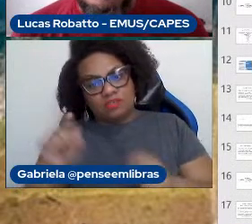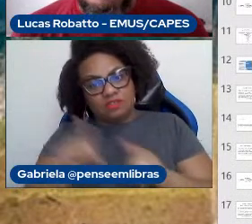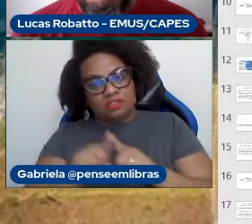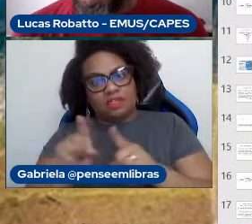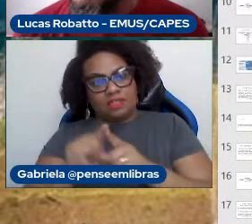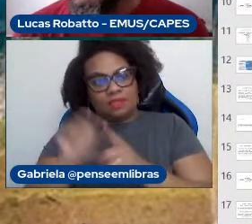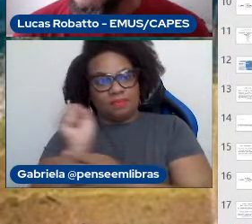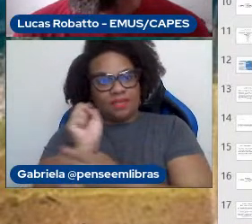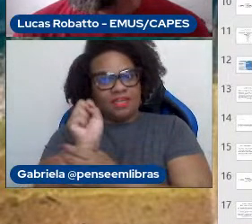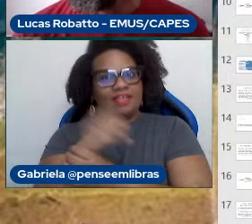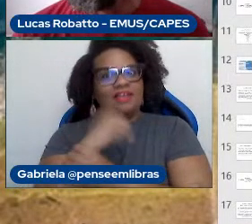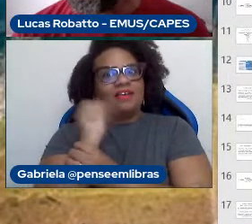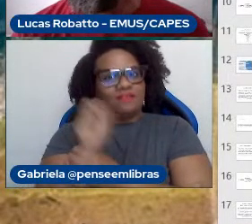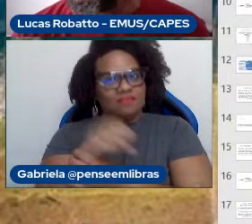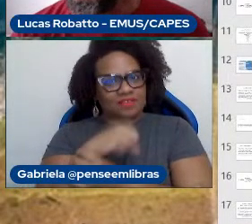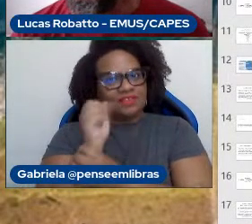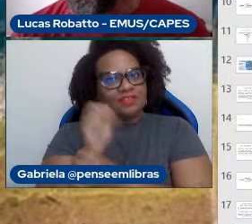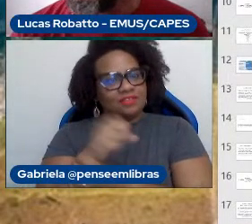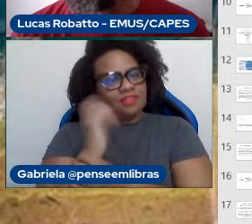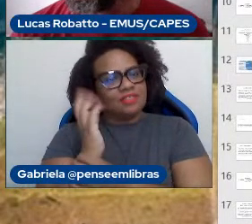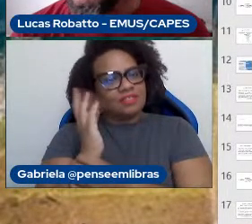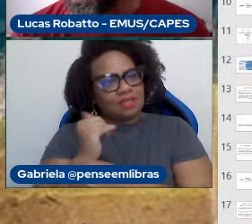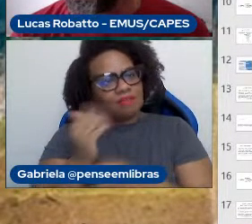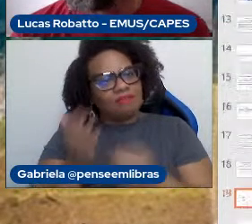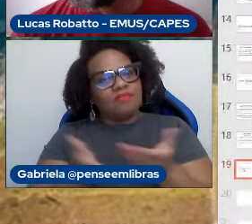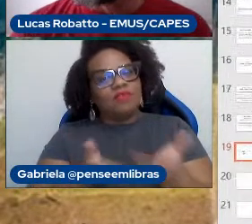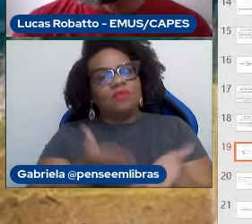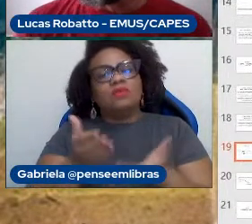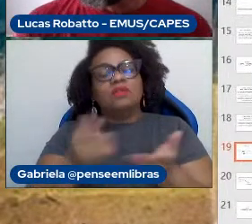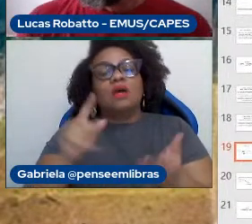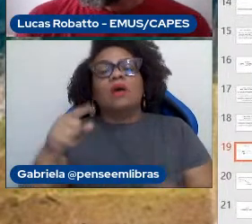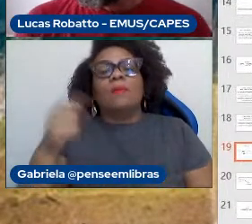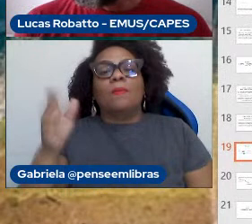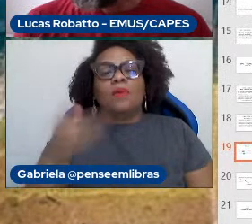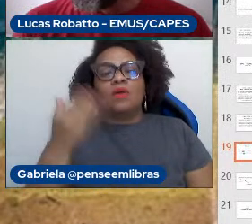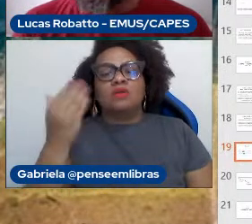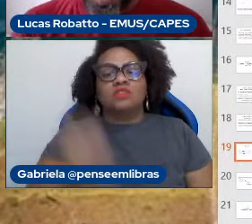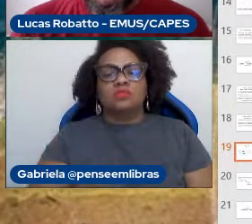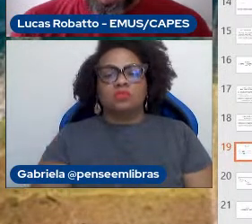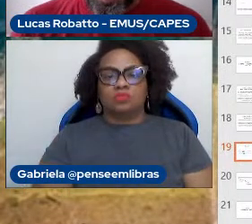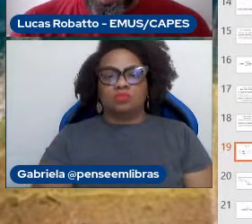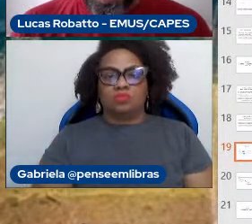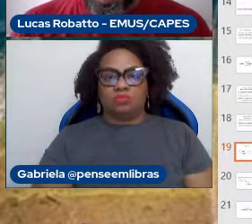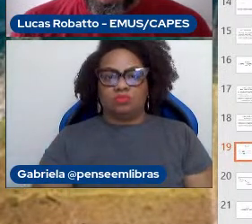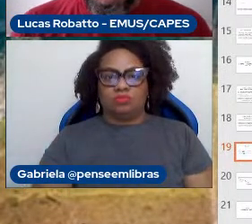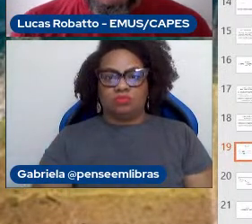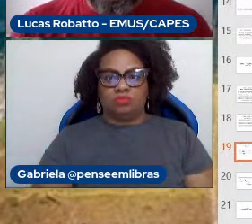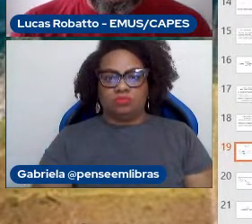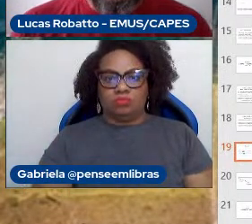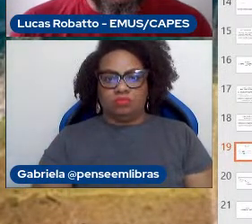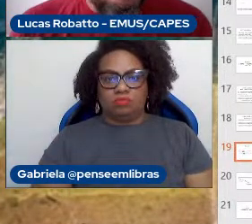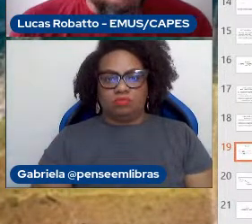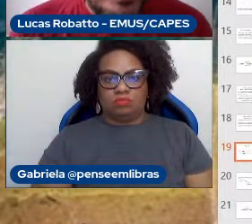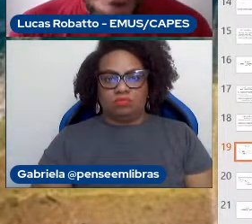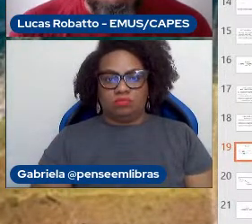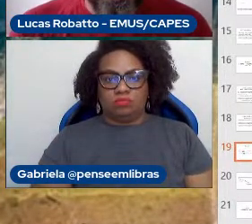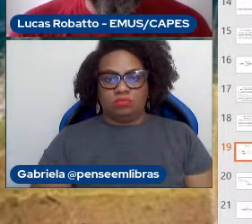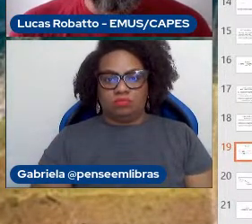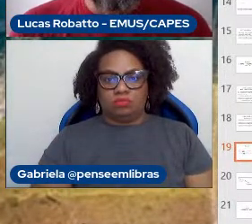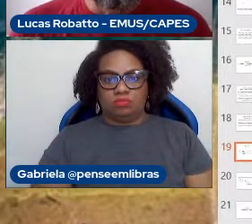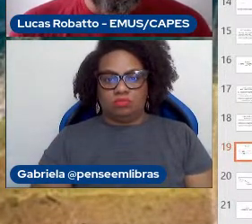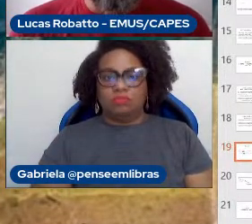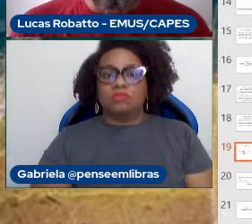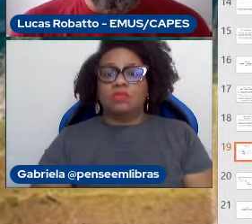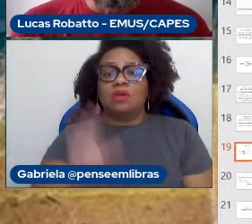vão cuidar dos músicos. O próximo slide. Então, a solução